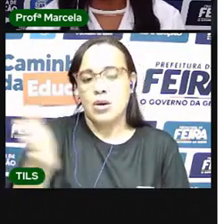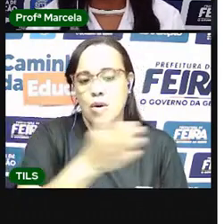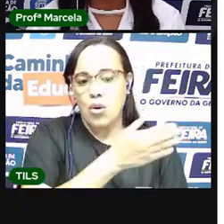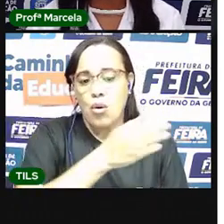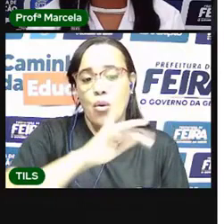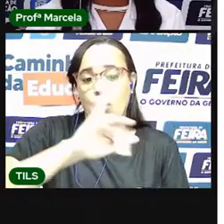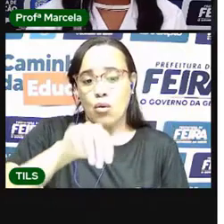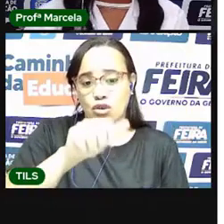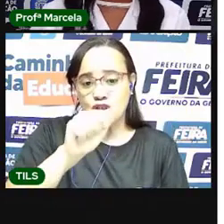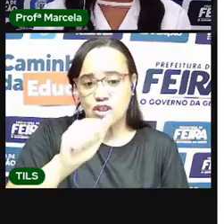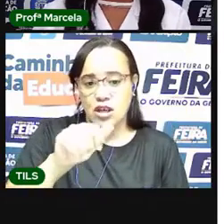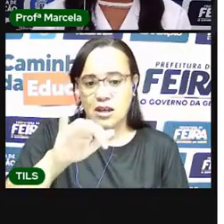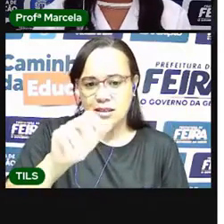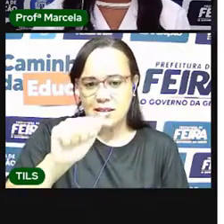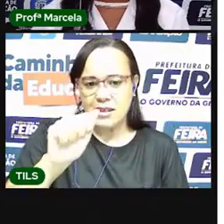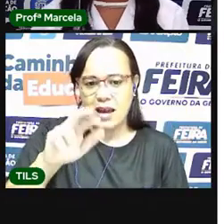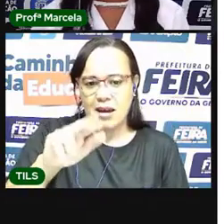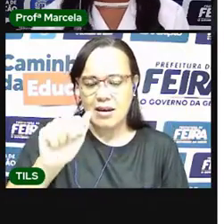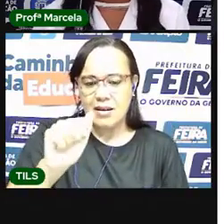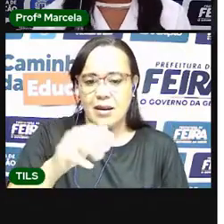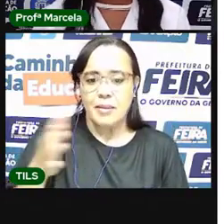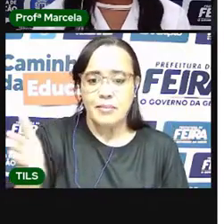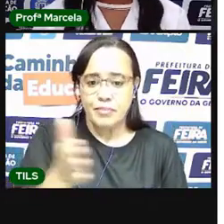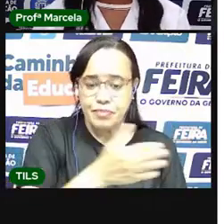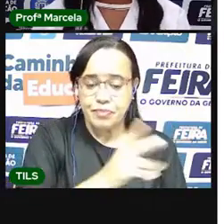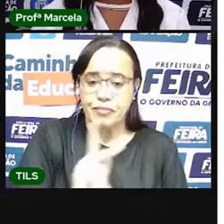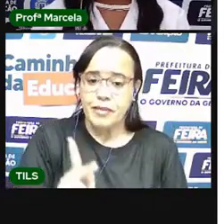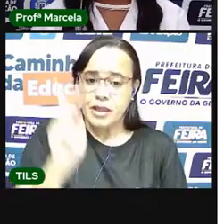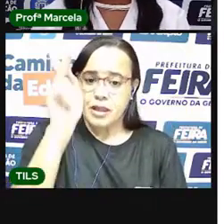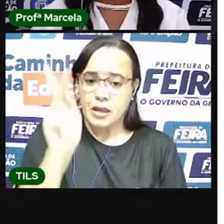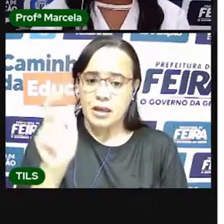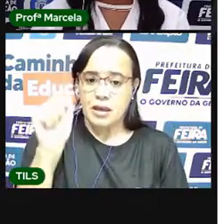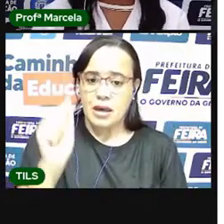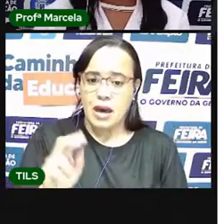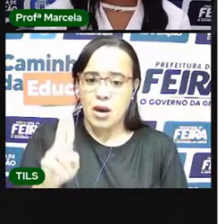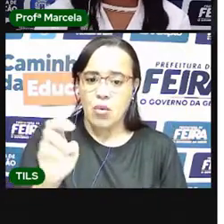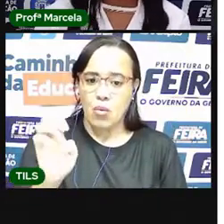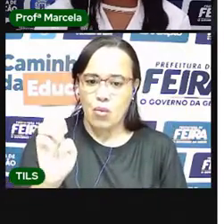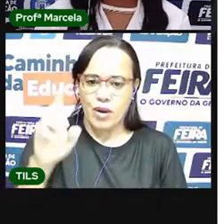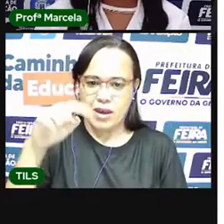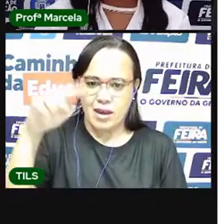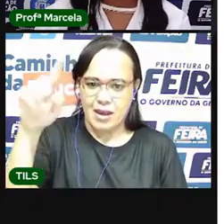Cauê. Todos esses nomes são de origem indígena.